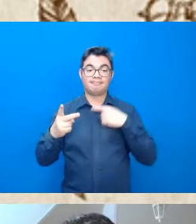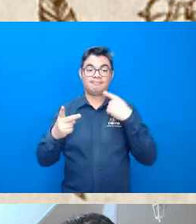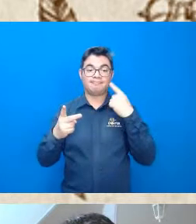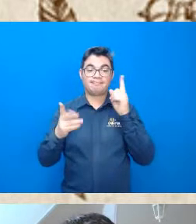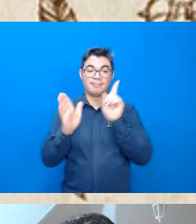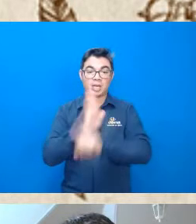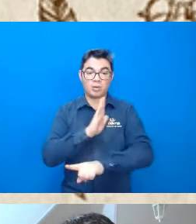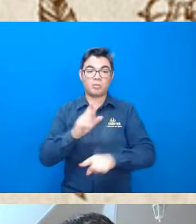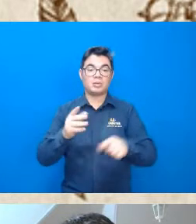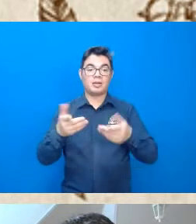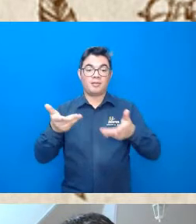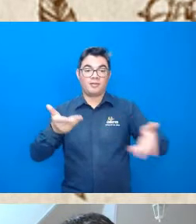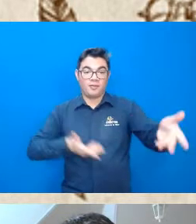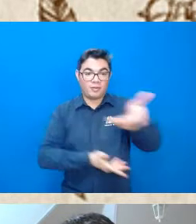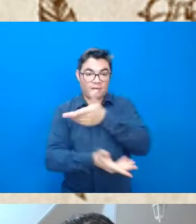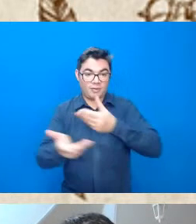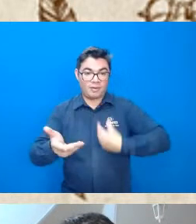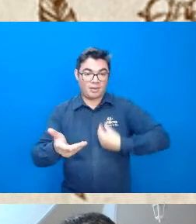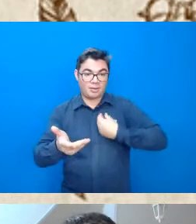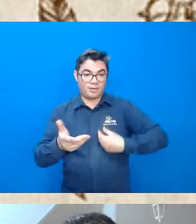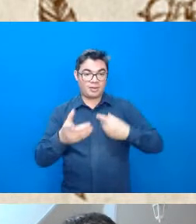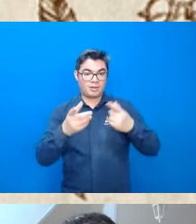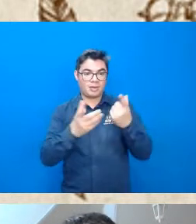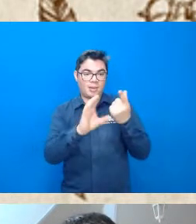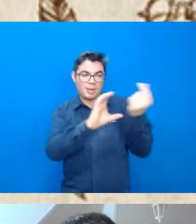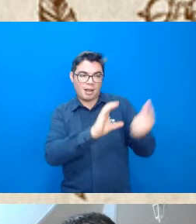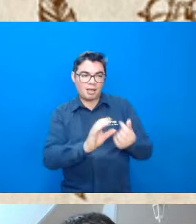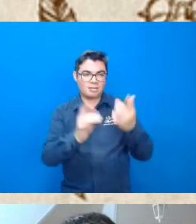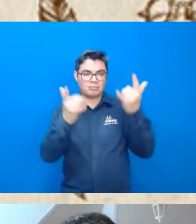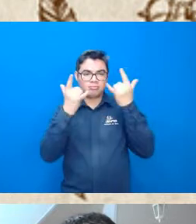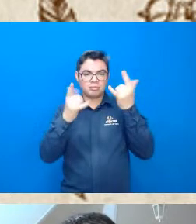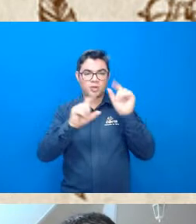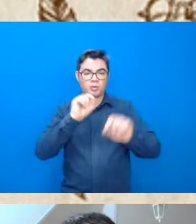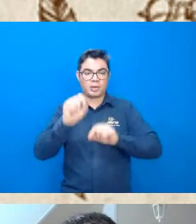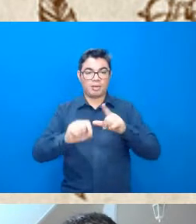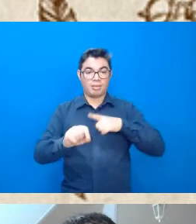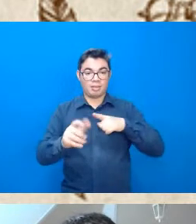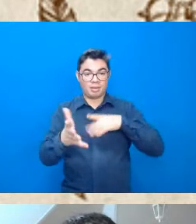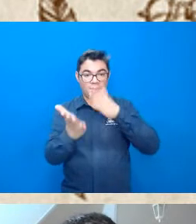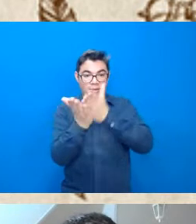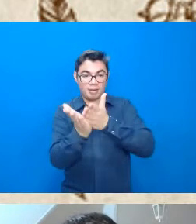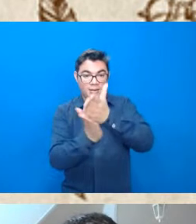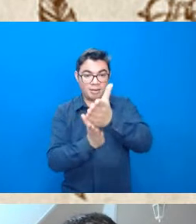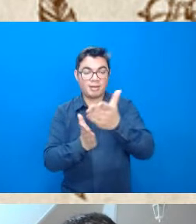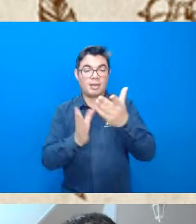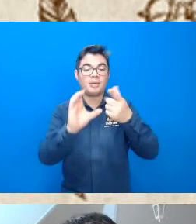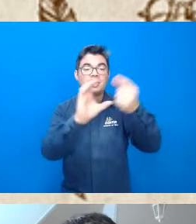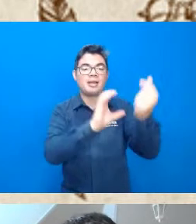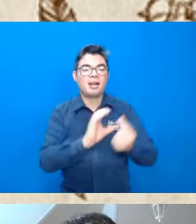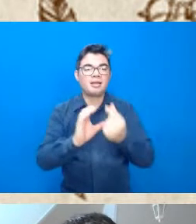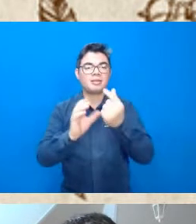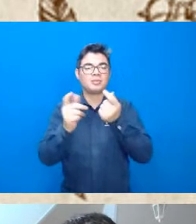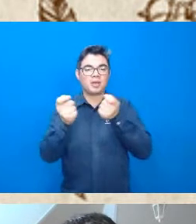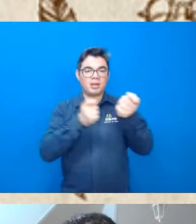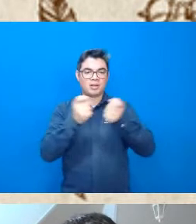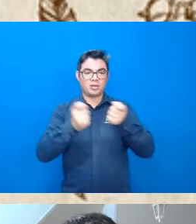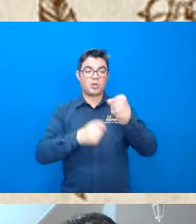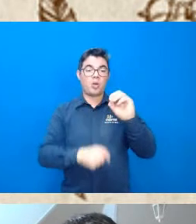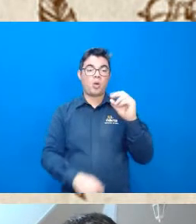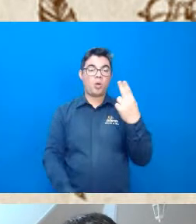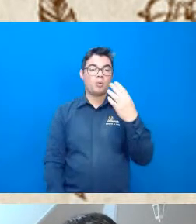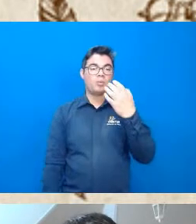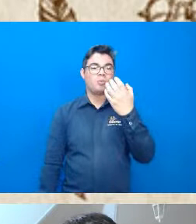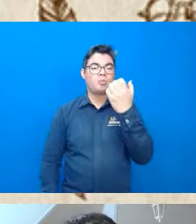da convivência harmonia no sistema capitalista tem uma vertente que é o capitalismo ecológico ou o ecocapitalismo